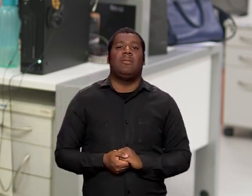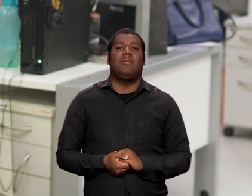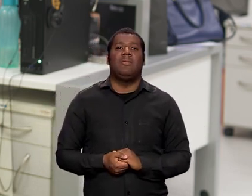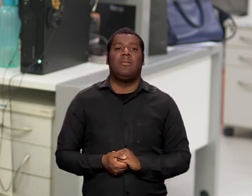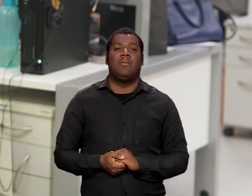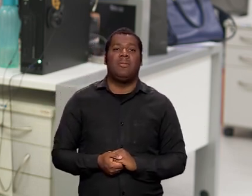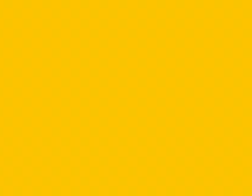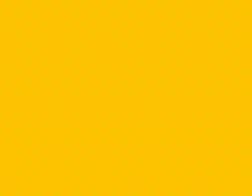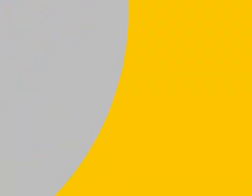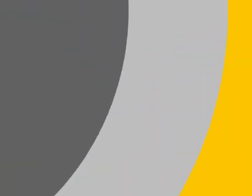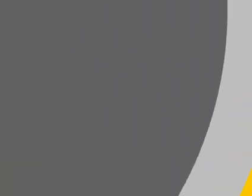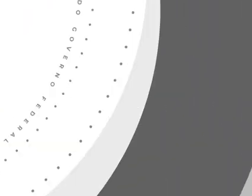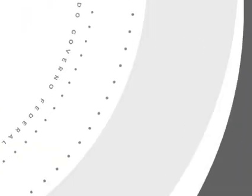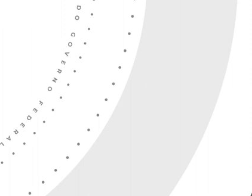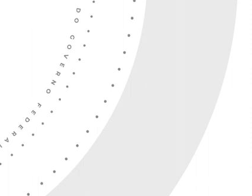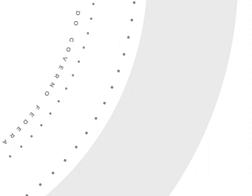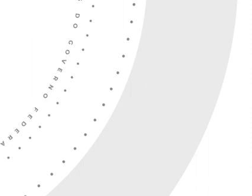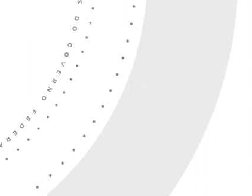sociais. Tchau!